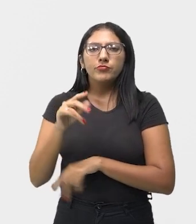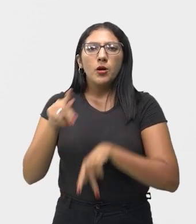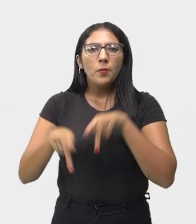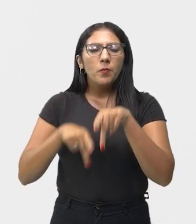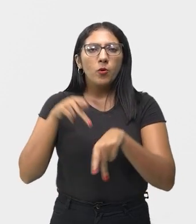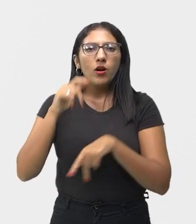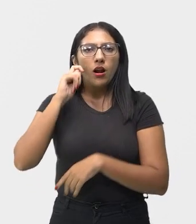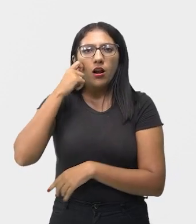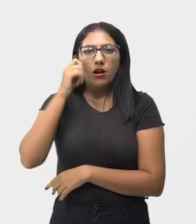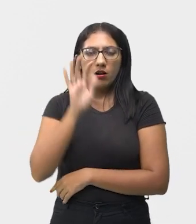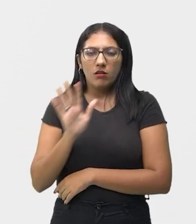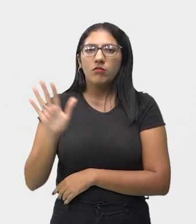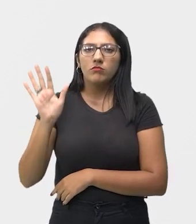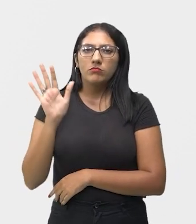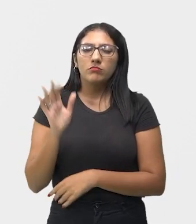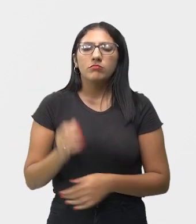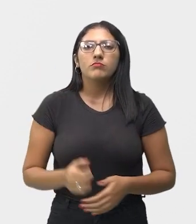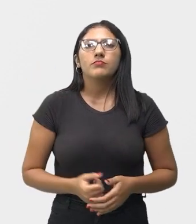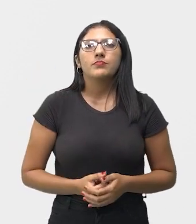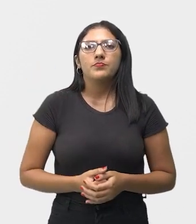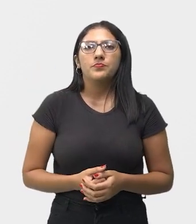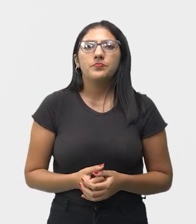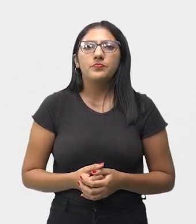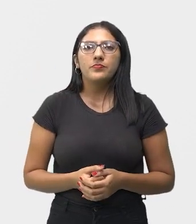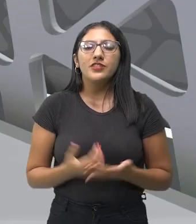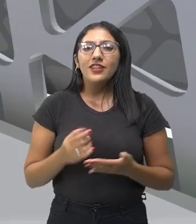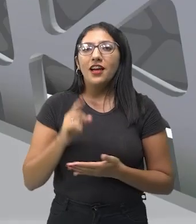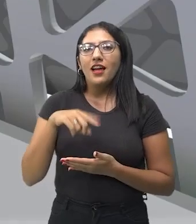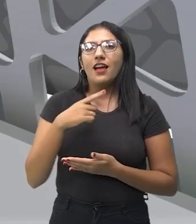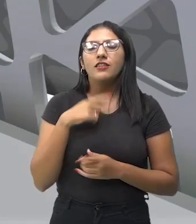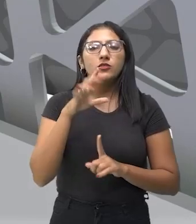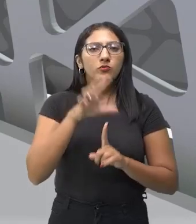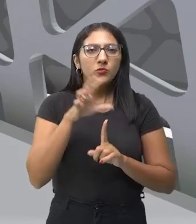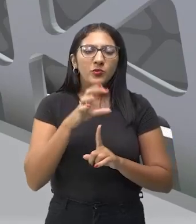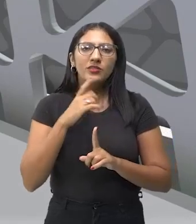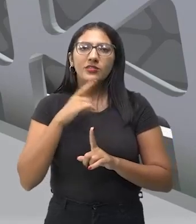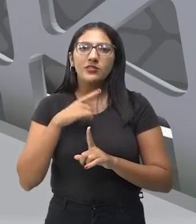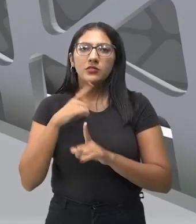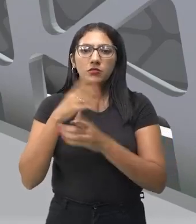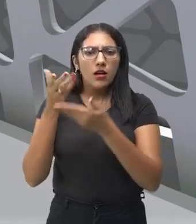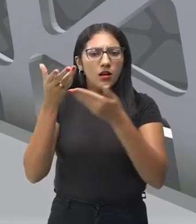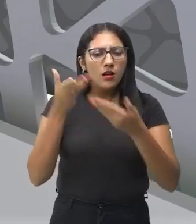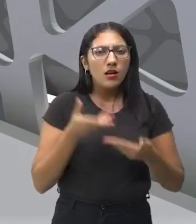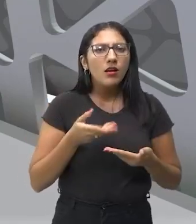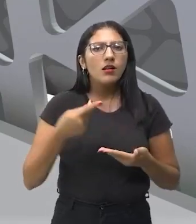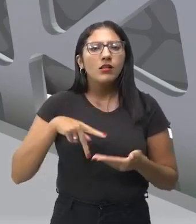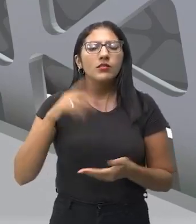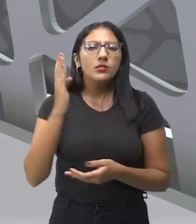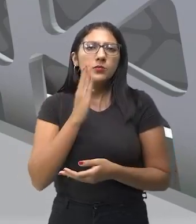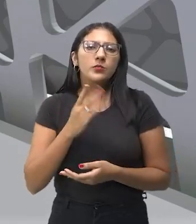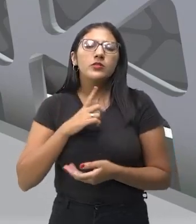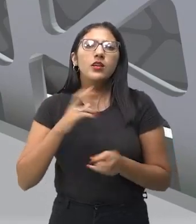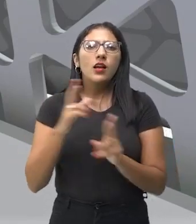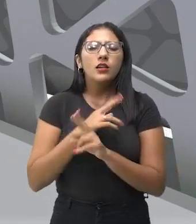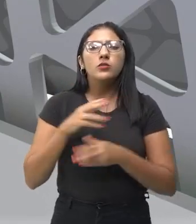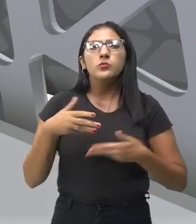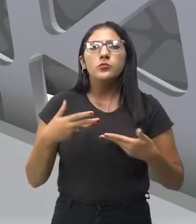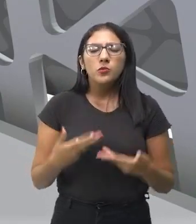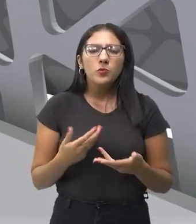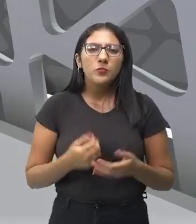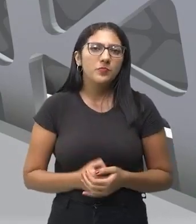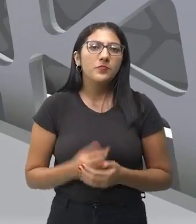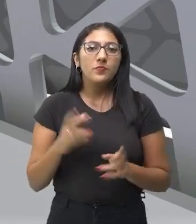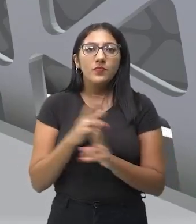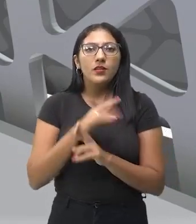afro-americana. E aí, essa influência vem para o Brasil sendo representada através de quê?